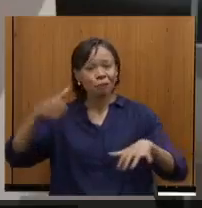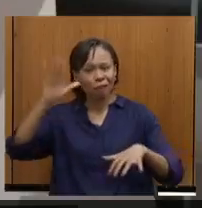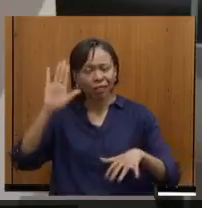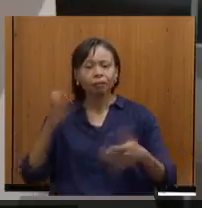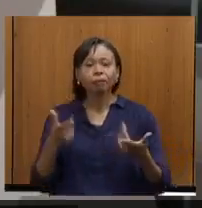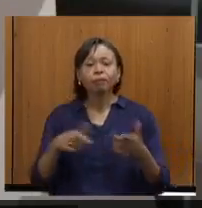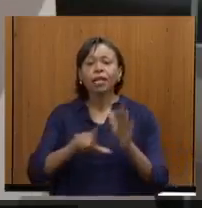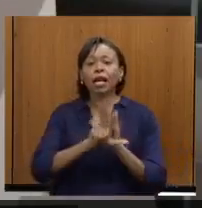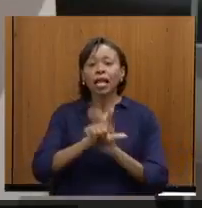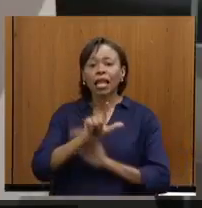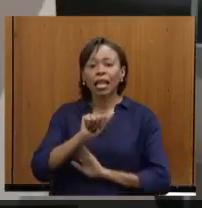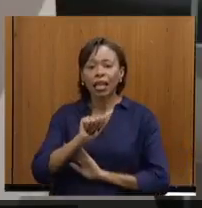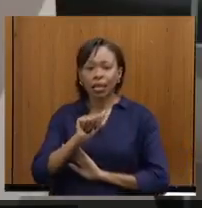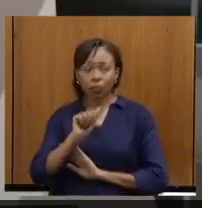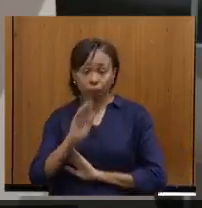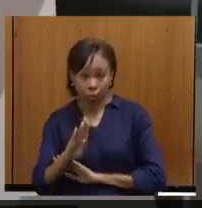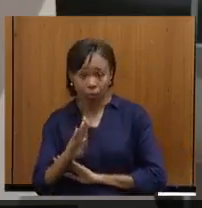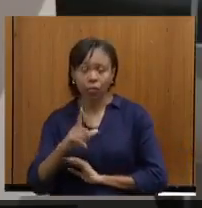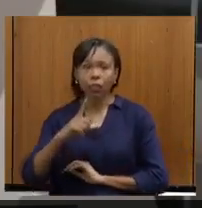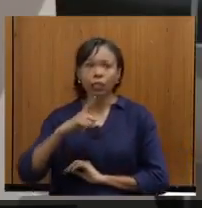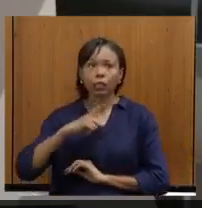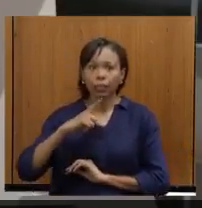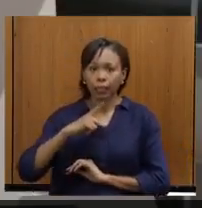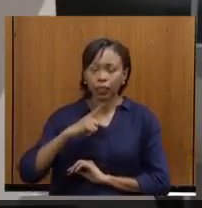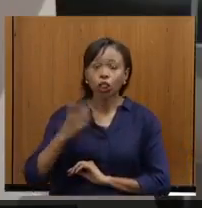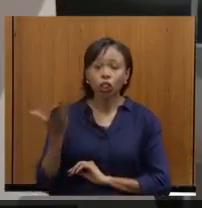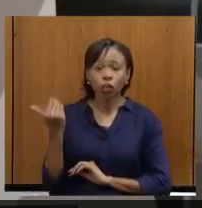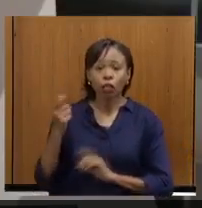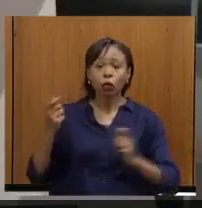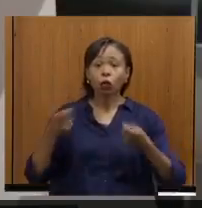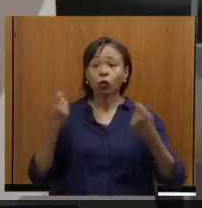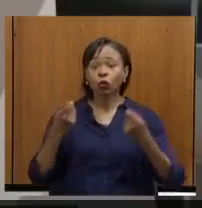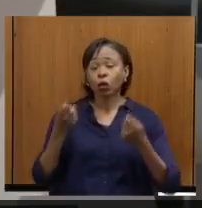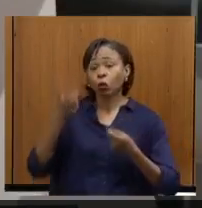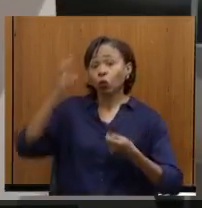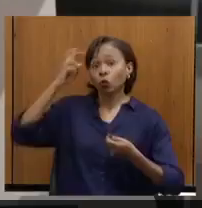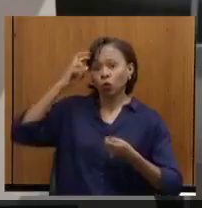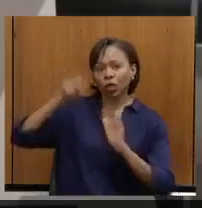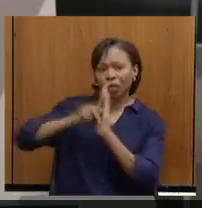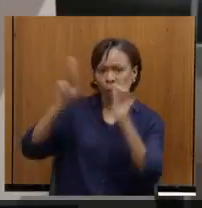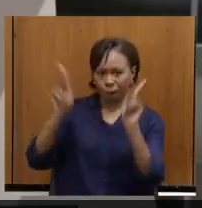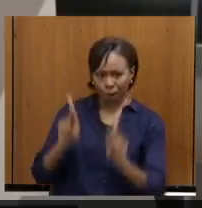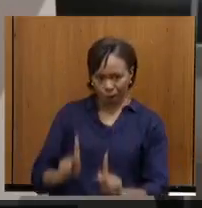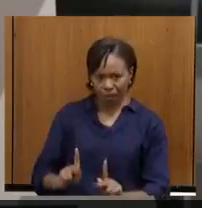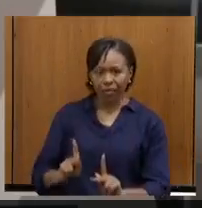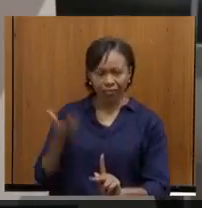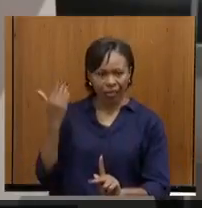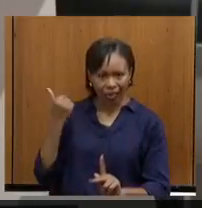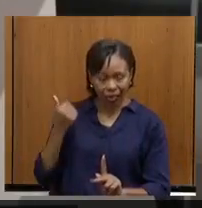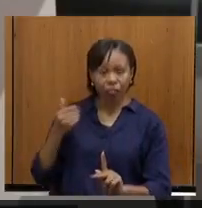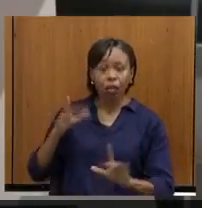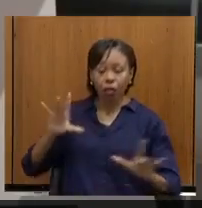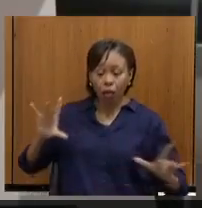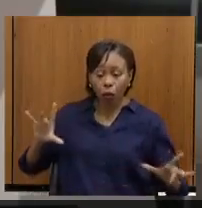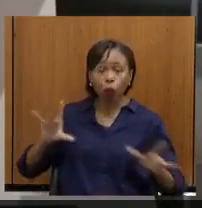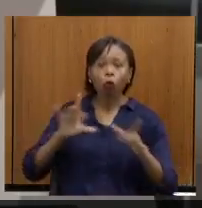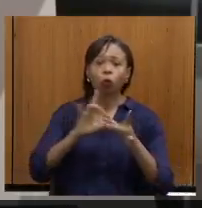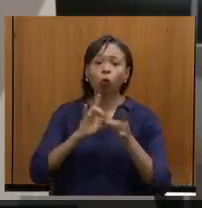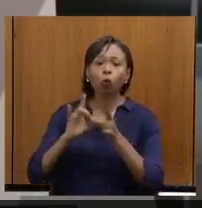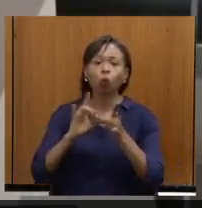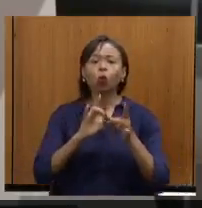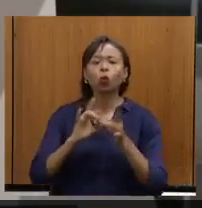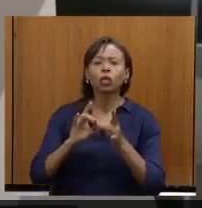Aldeblanc. Nós fizemos o Festival Cultura da Paz, que reuniu as apresentações